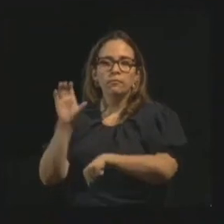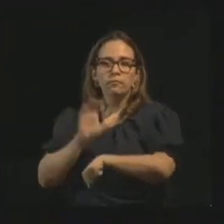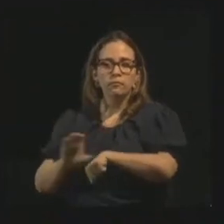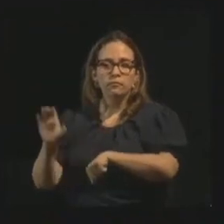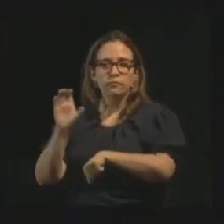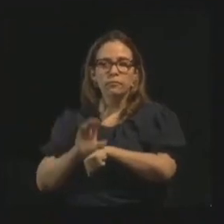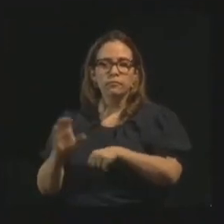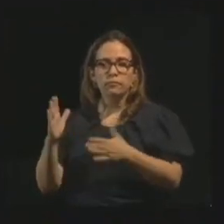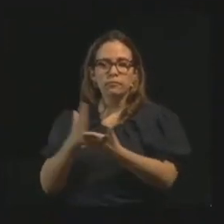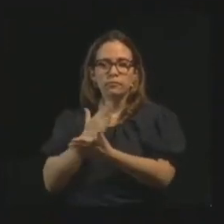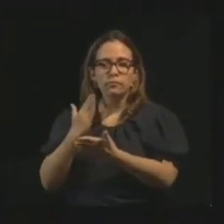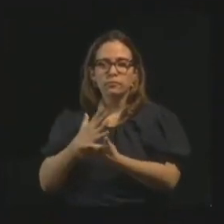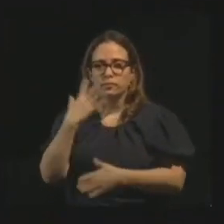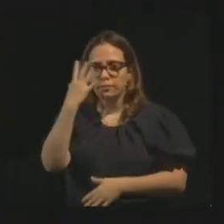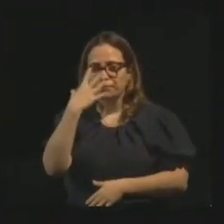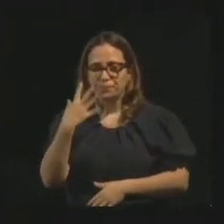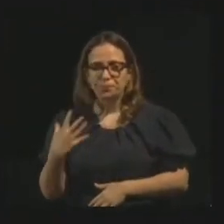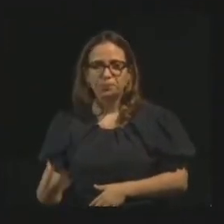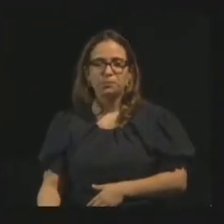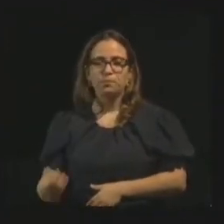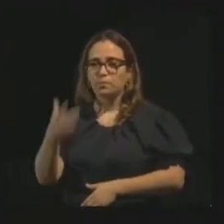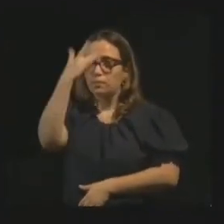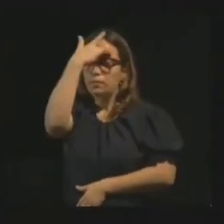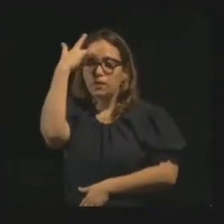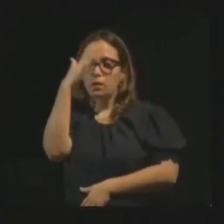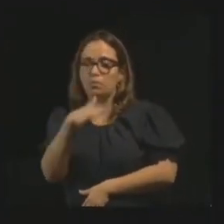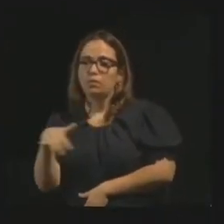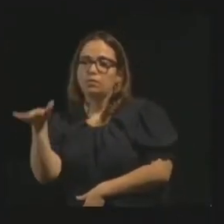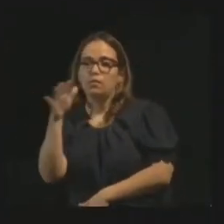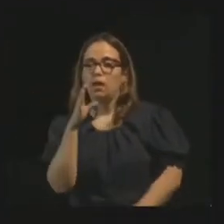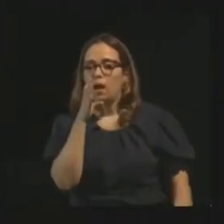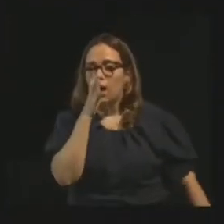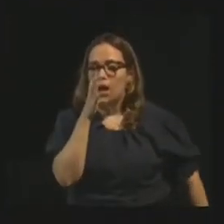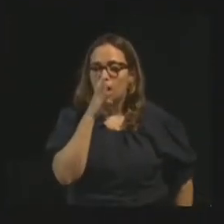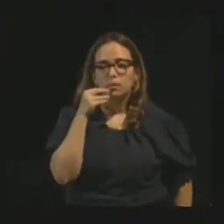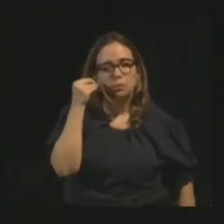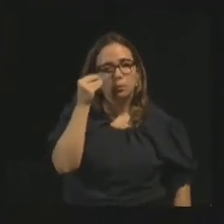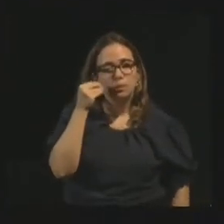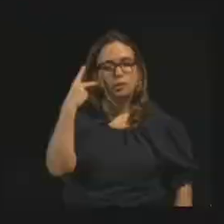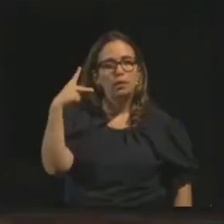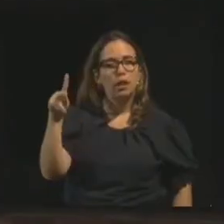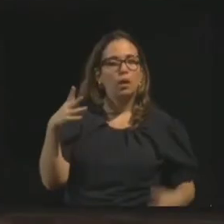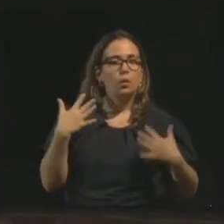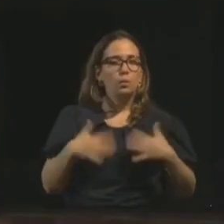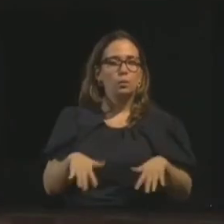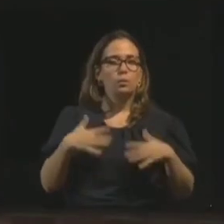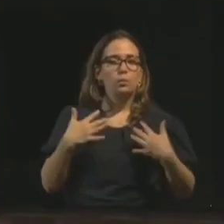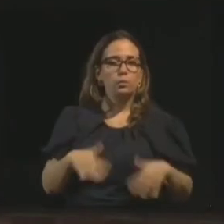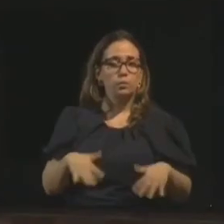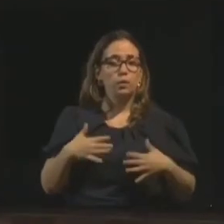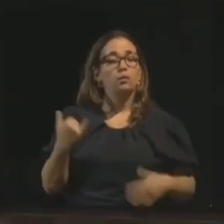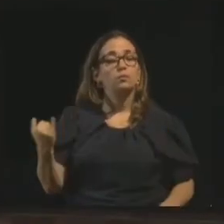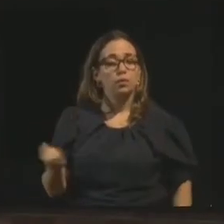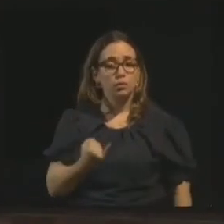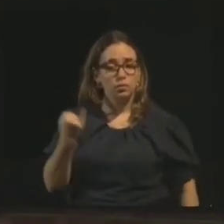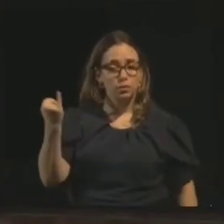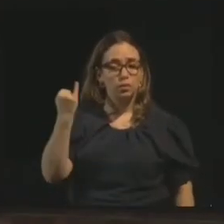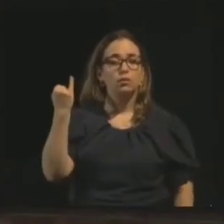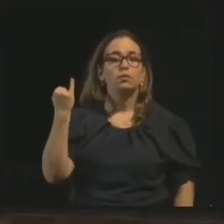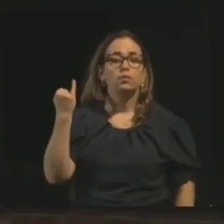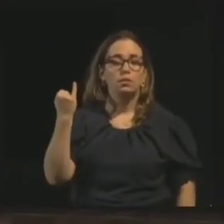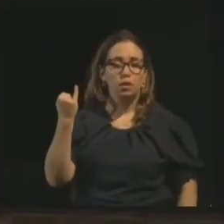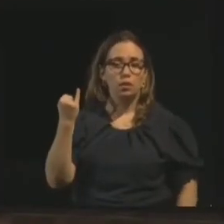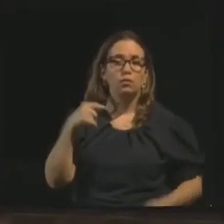Espíritos e tantos outros, as pessoas encantadas com a experiência e o conhecimento do nosso professor, é importante beber